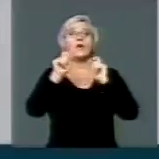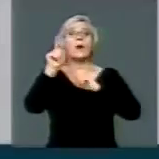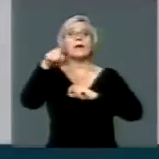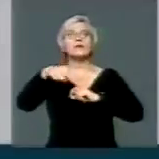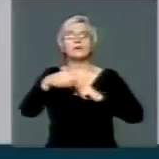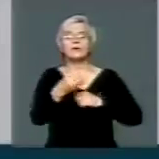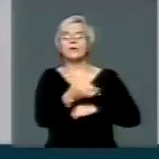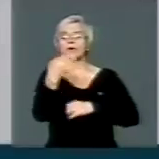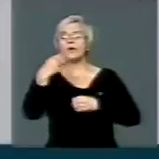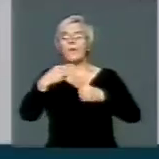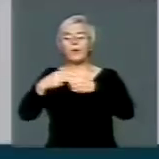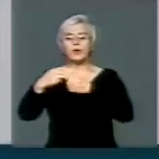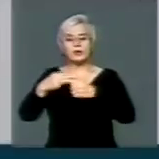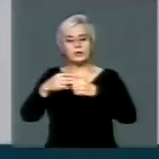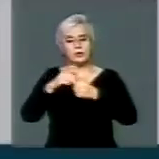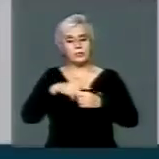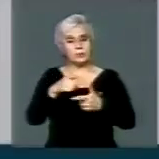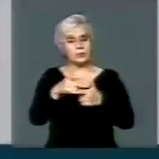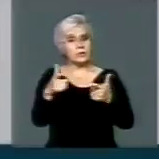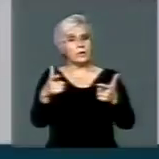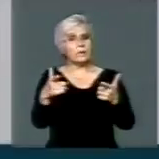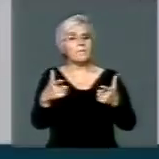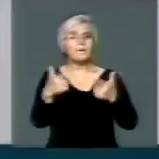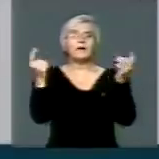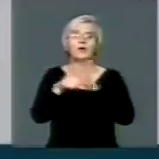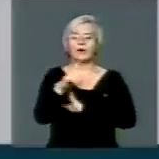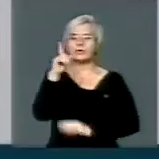municípios que têm grandes dificuldades.